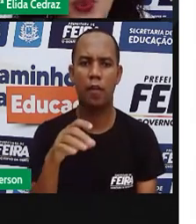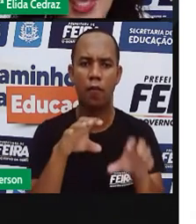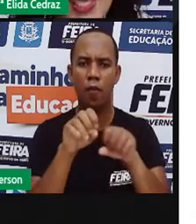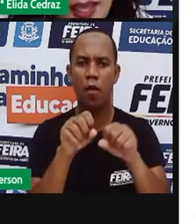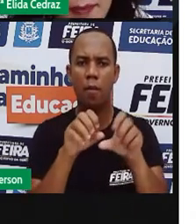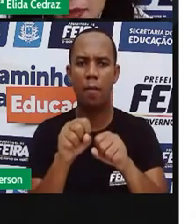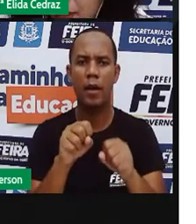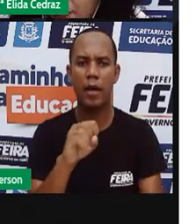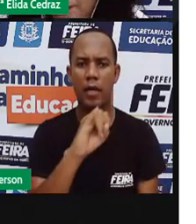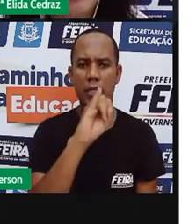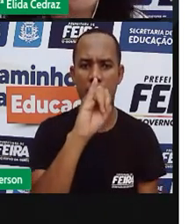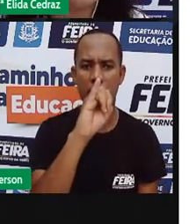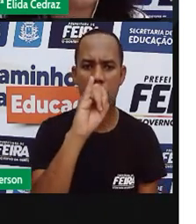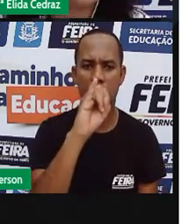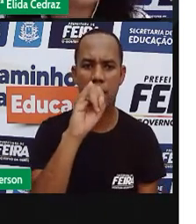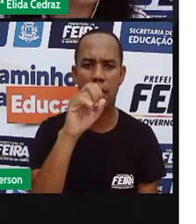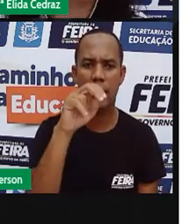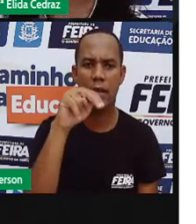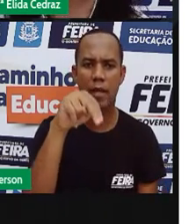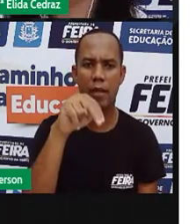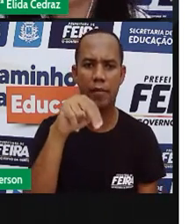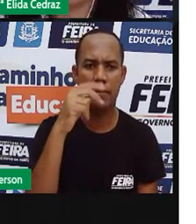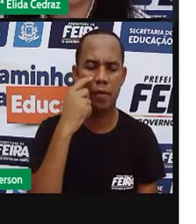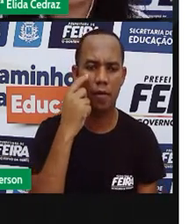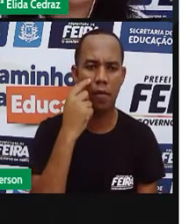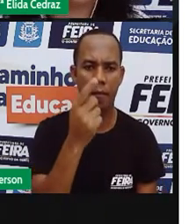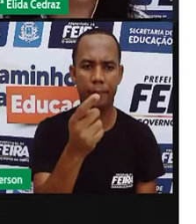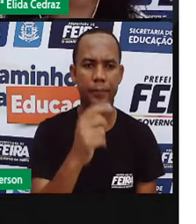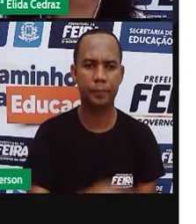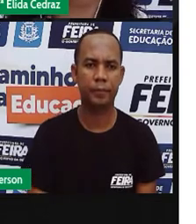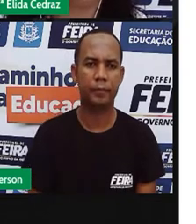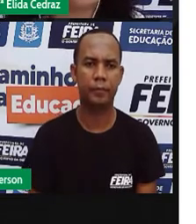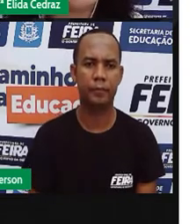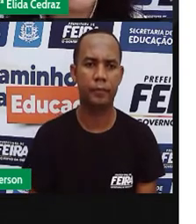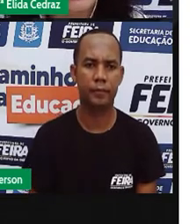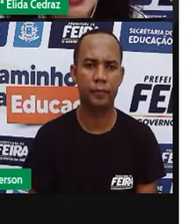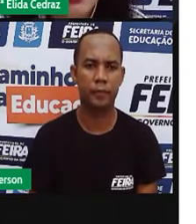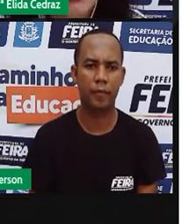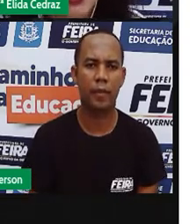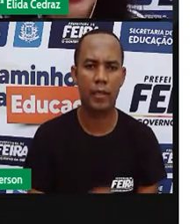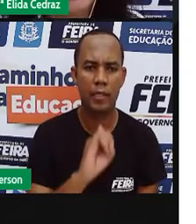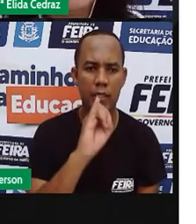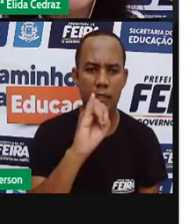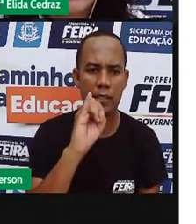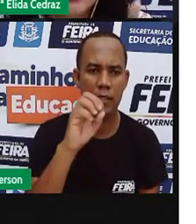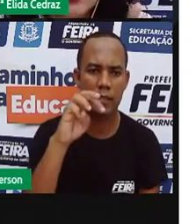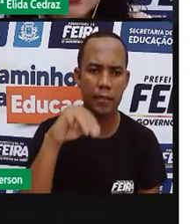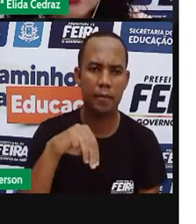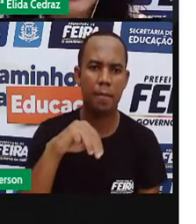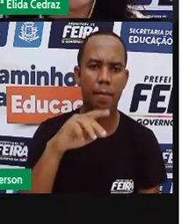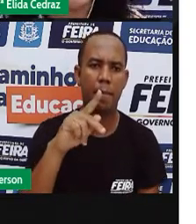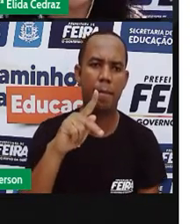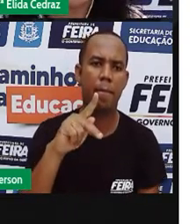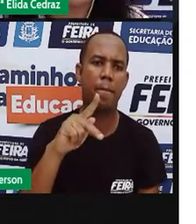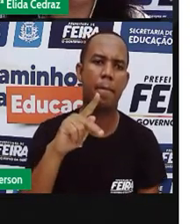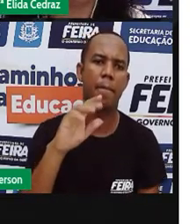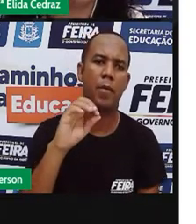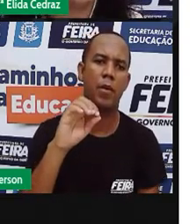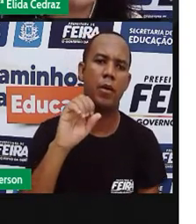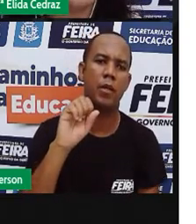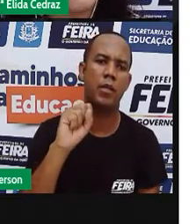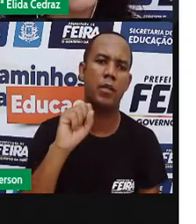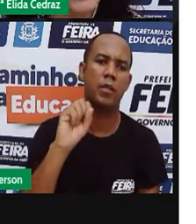com I, N. Nós temos impossível. Tá vendo?